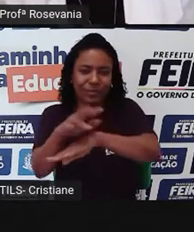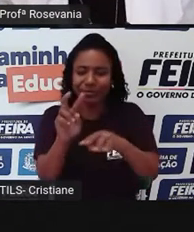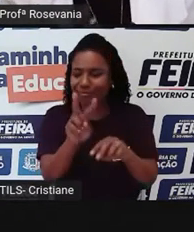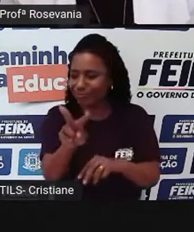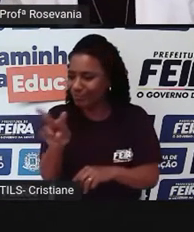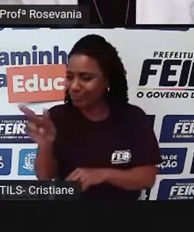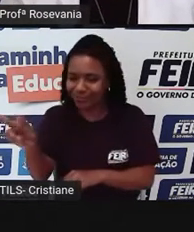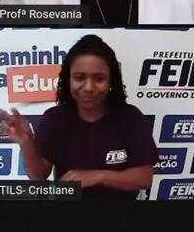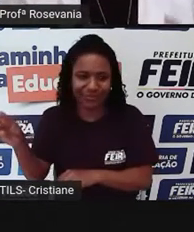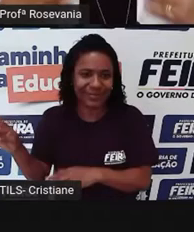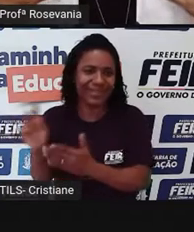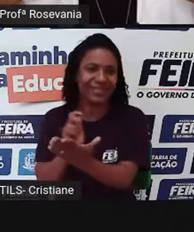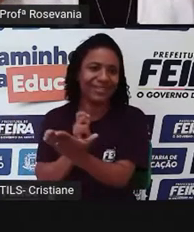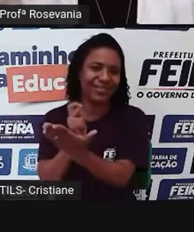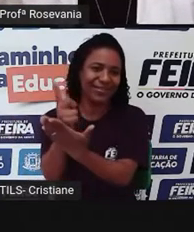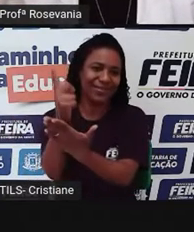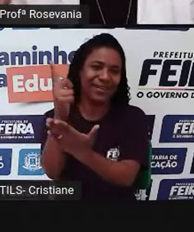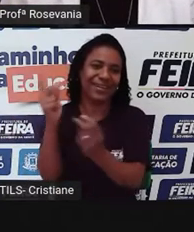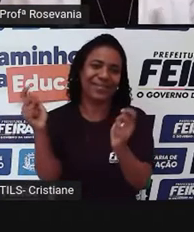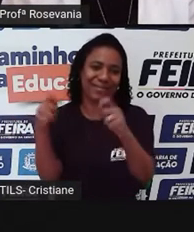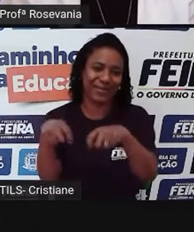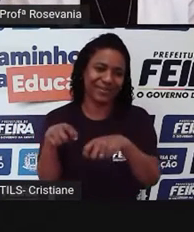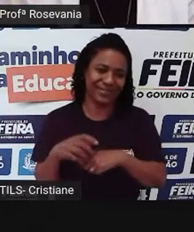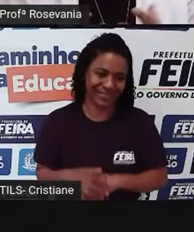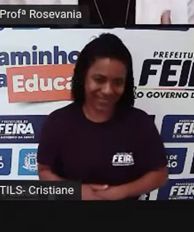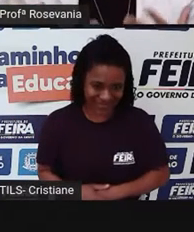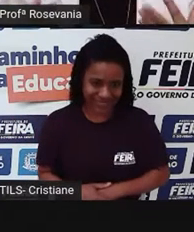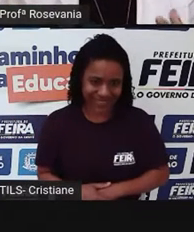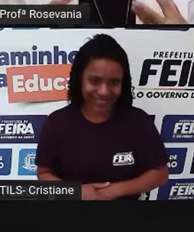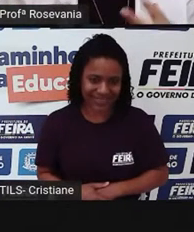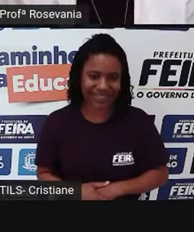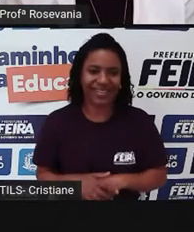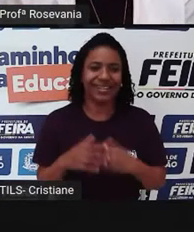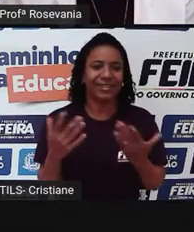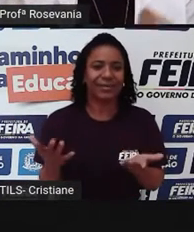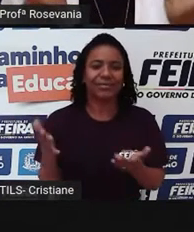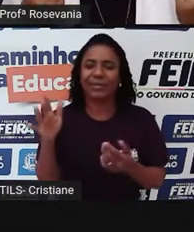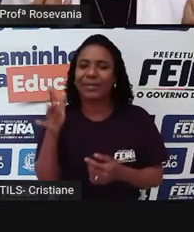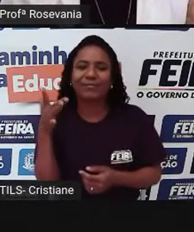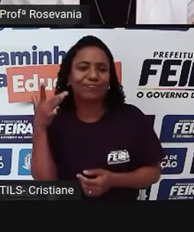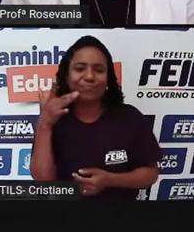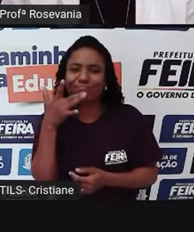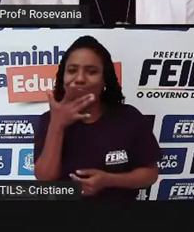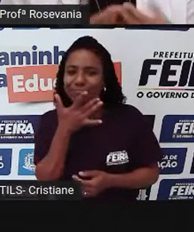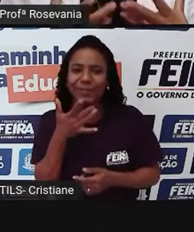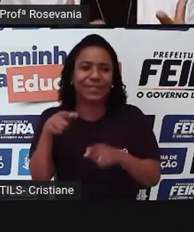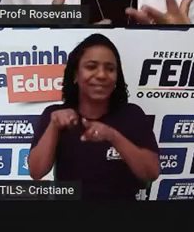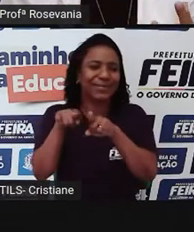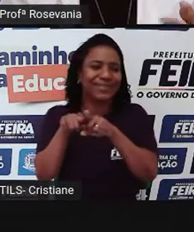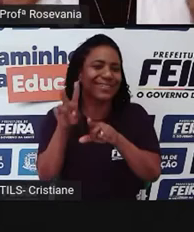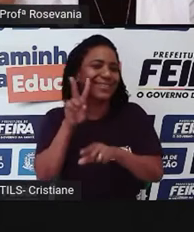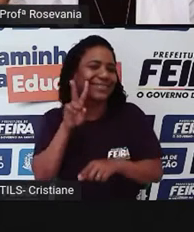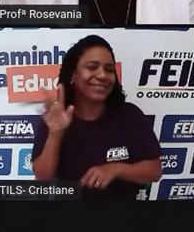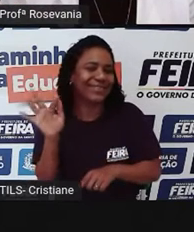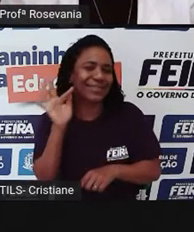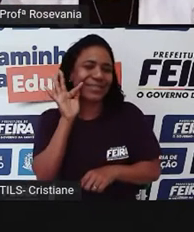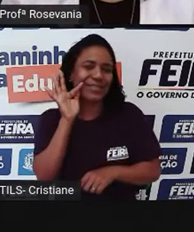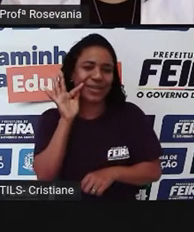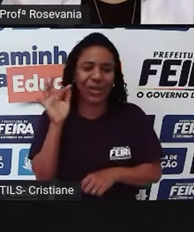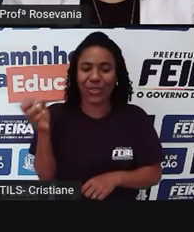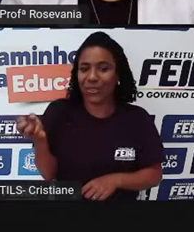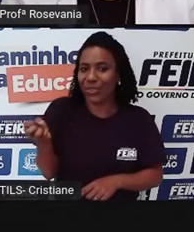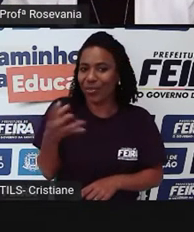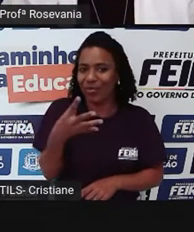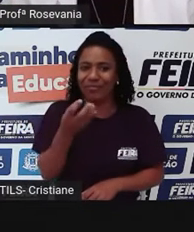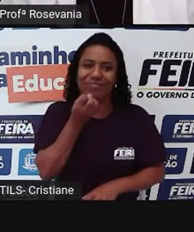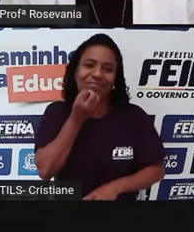os fregueses, que somos nós, acabamos sendo agraciados com produtos mais naturais e ainda com seus nutrientes bem mais